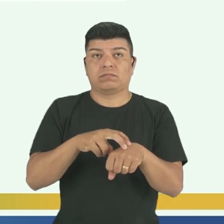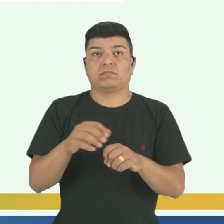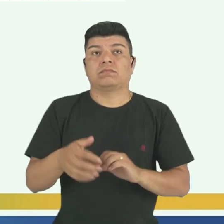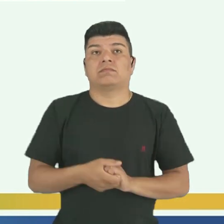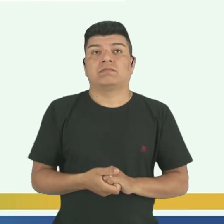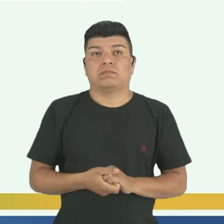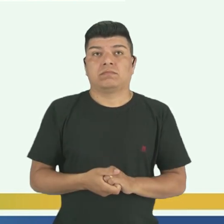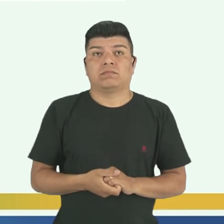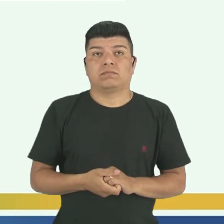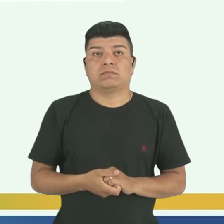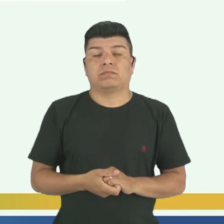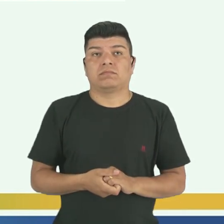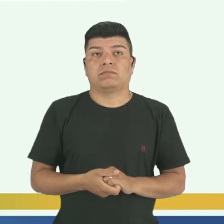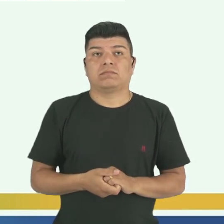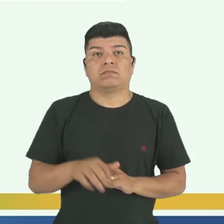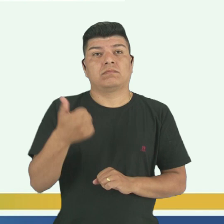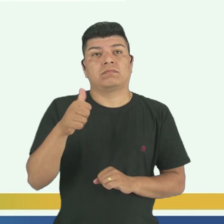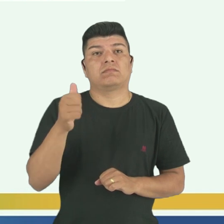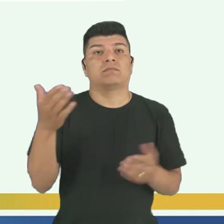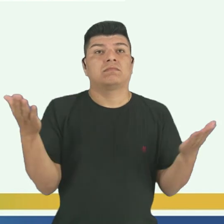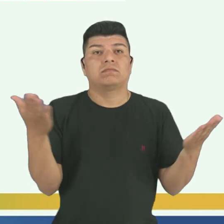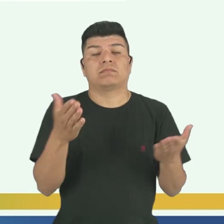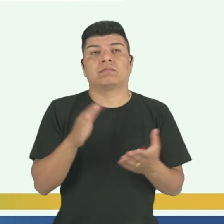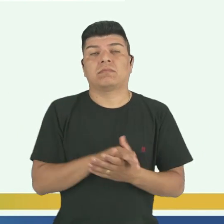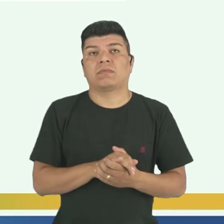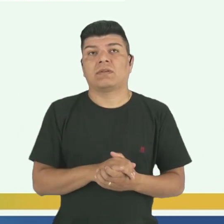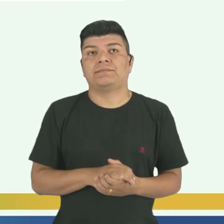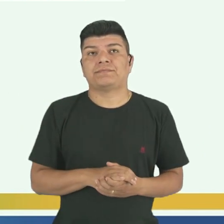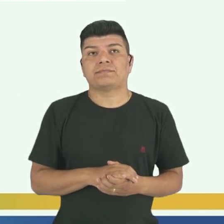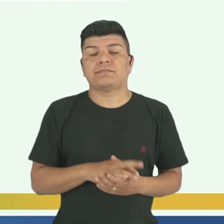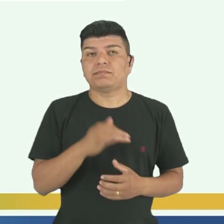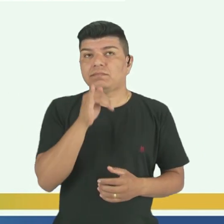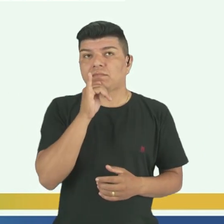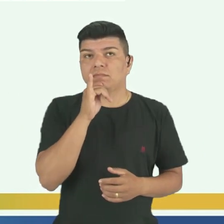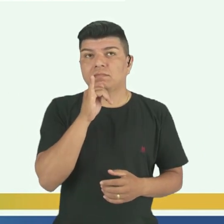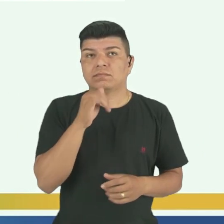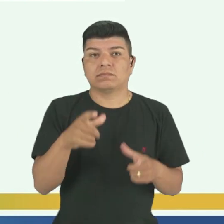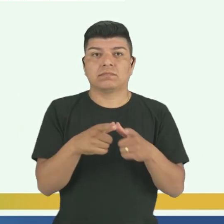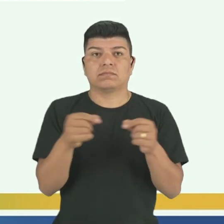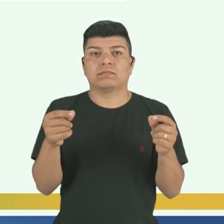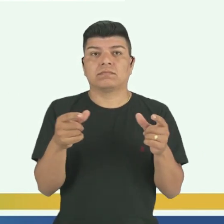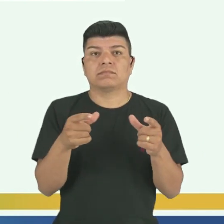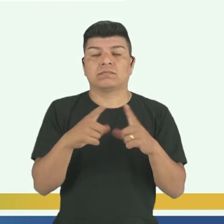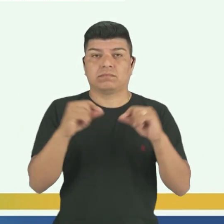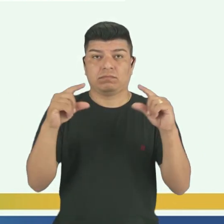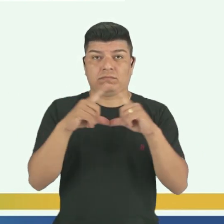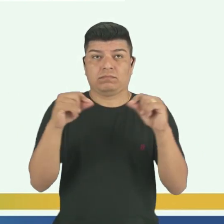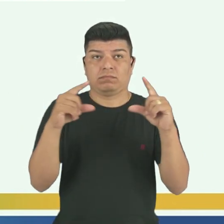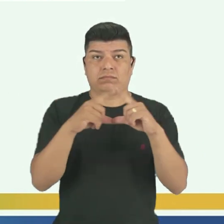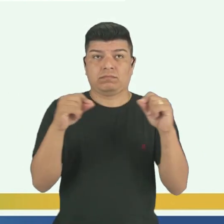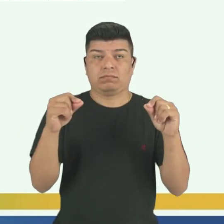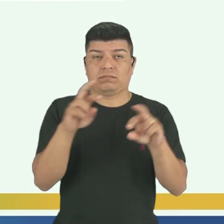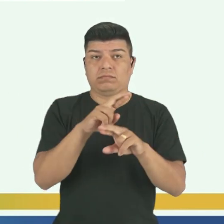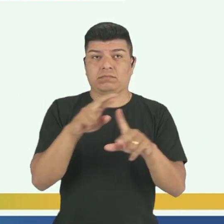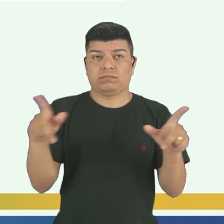E, quando você for analisar agora, por exemplo, Brasília, a diferença do Acre, para Brasília já é de